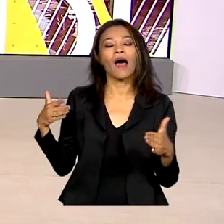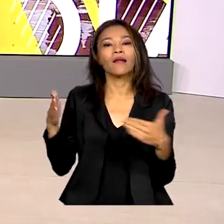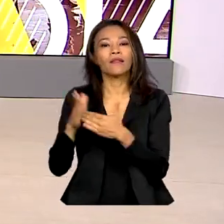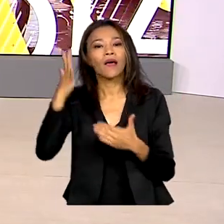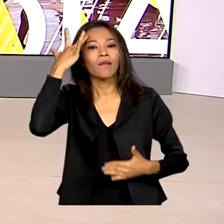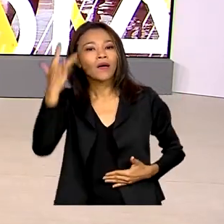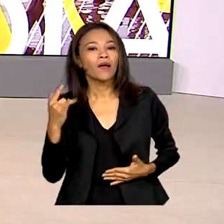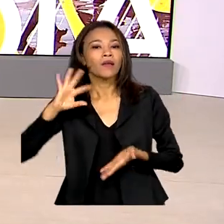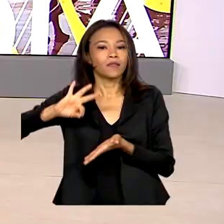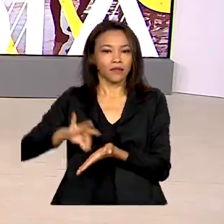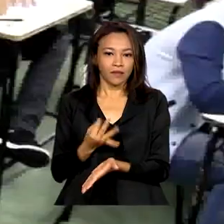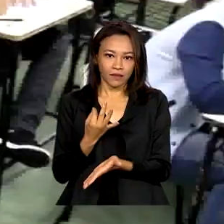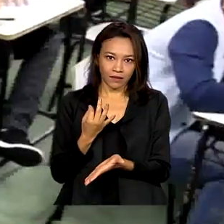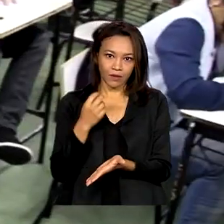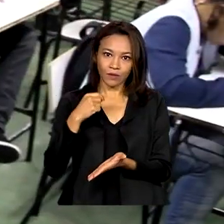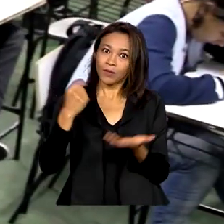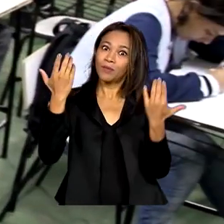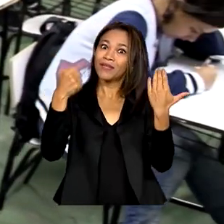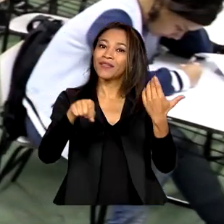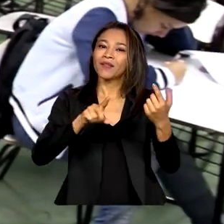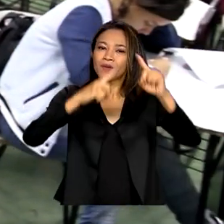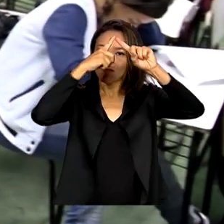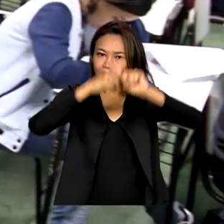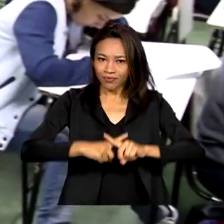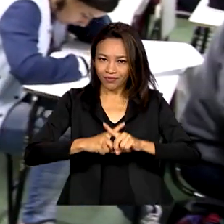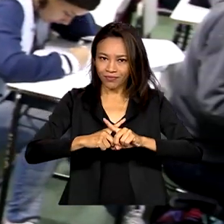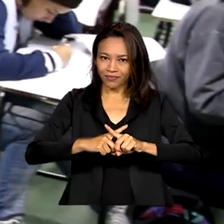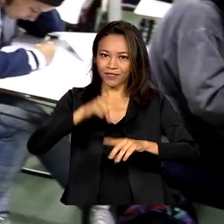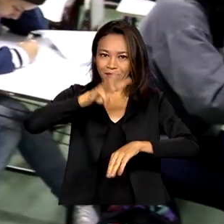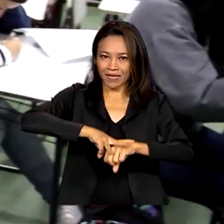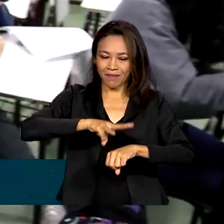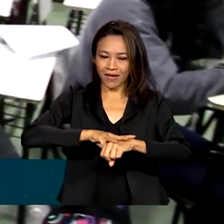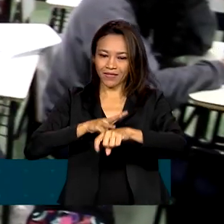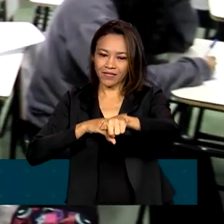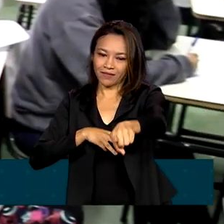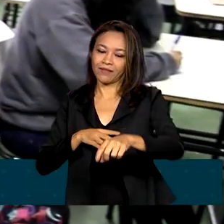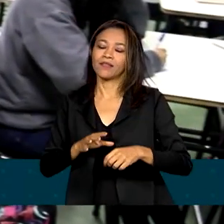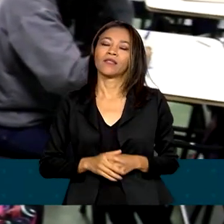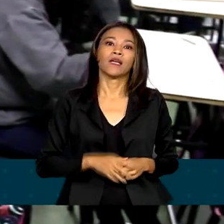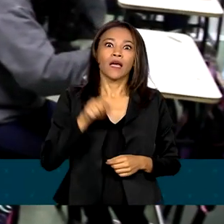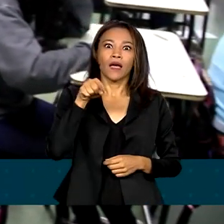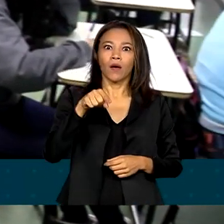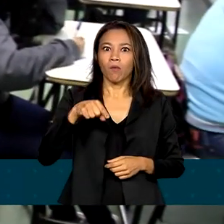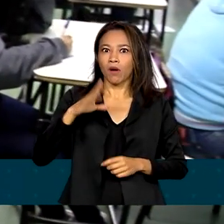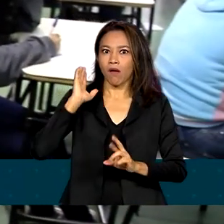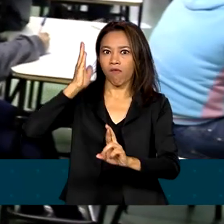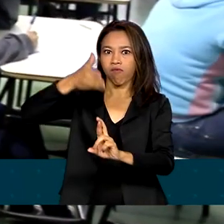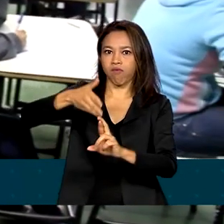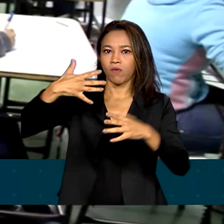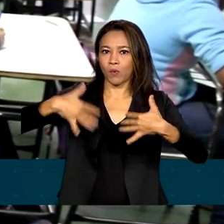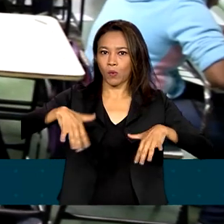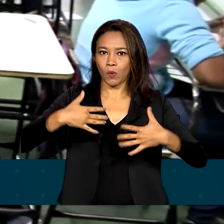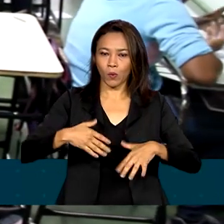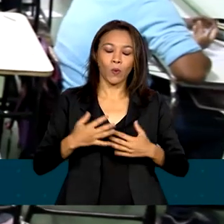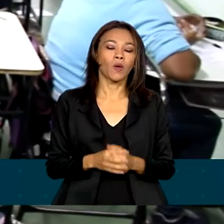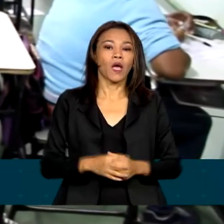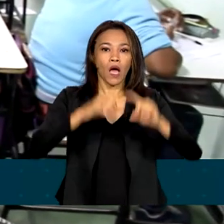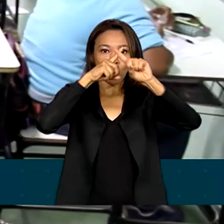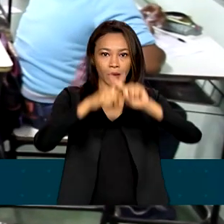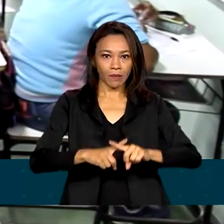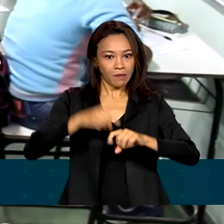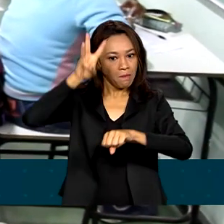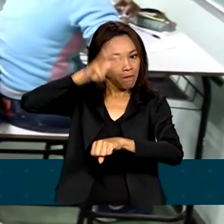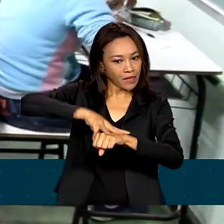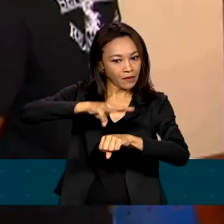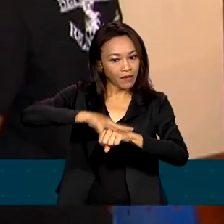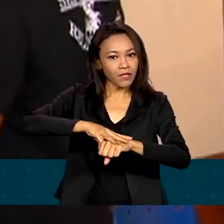Brasileira de Matemática. Considerada a maior competição científica do país, a Olimpíada de Matemática reúne,